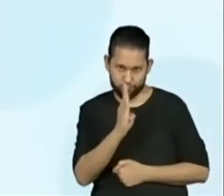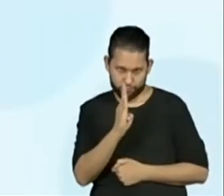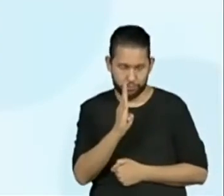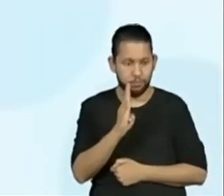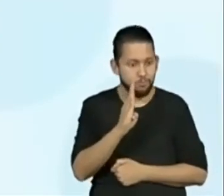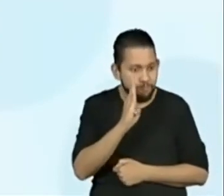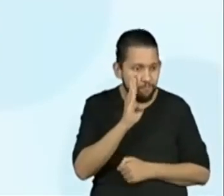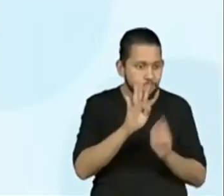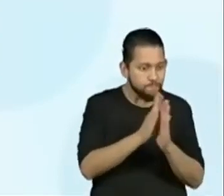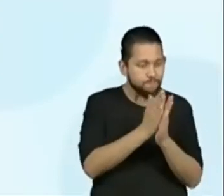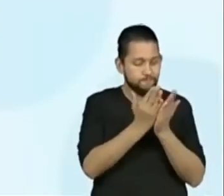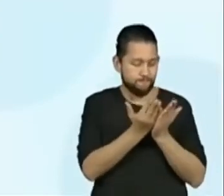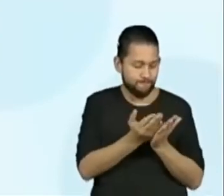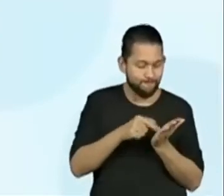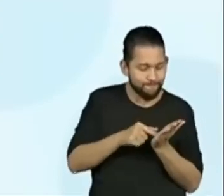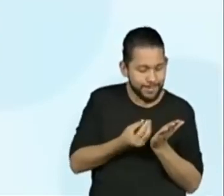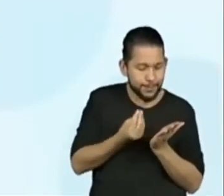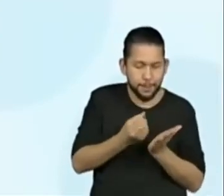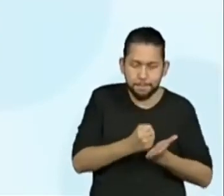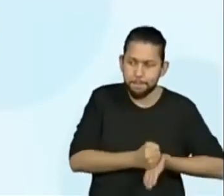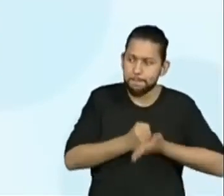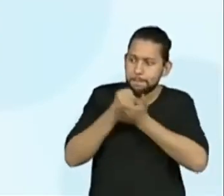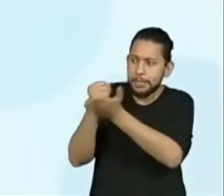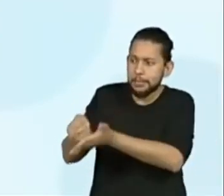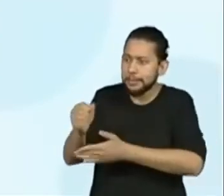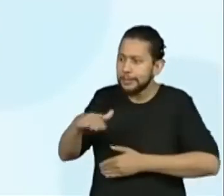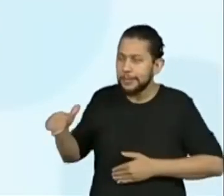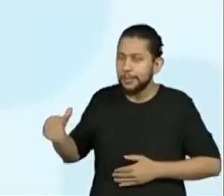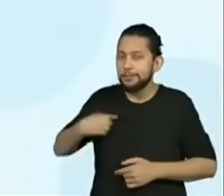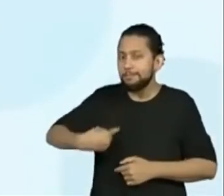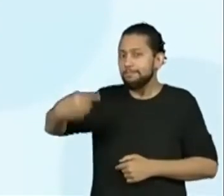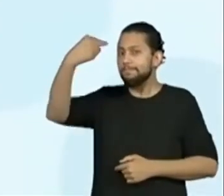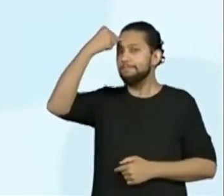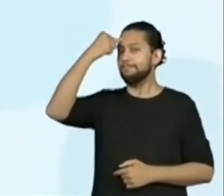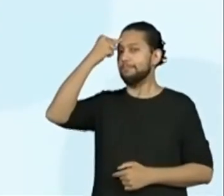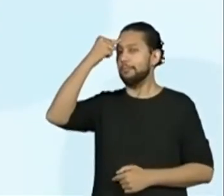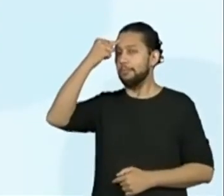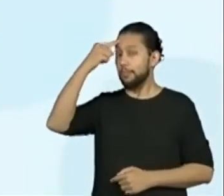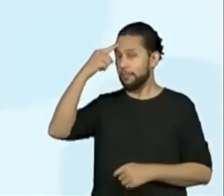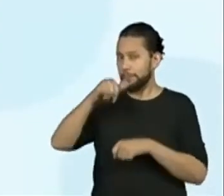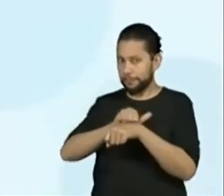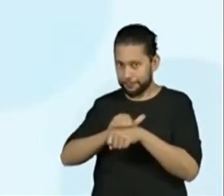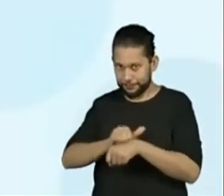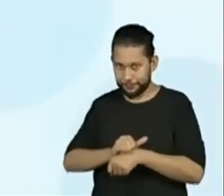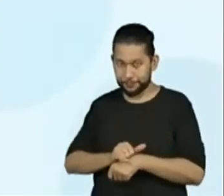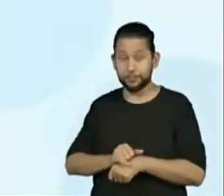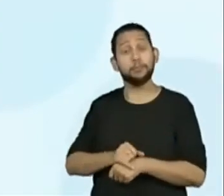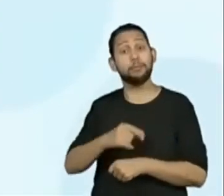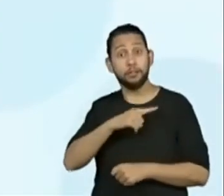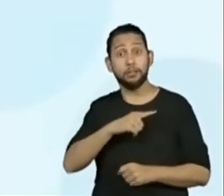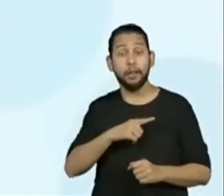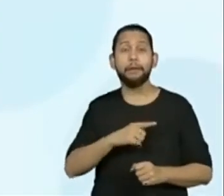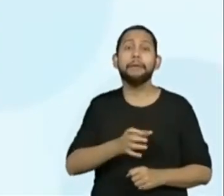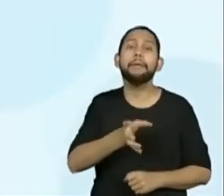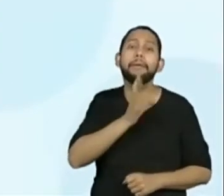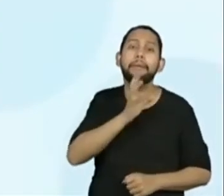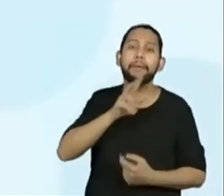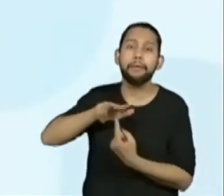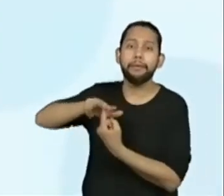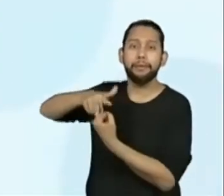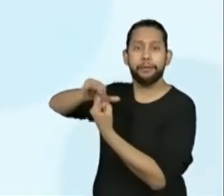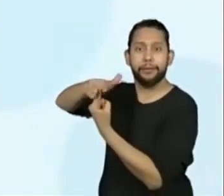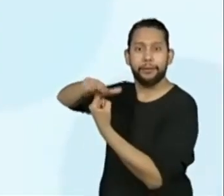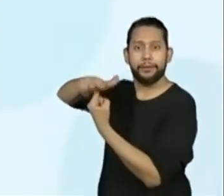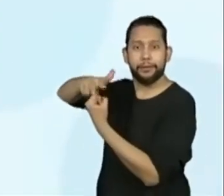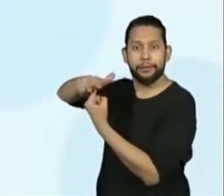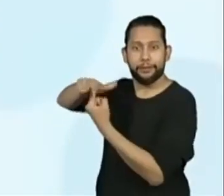Montgomery County, na Virgínia, lançou uma iniciativa incrível. Por meio de drones, ela vem distribuindo livros